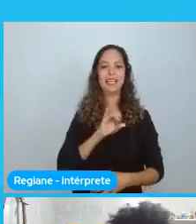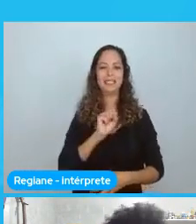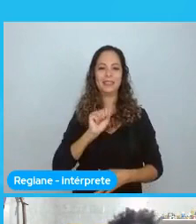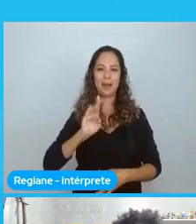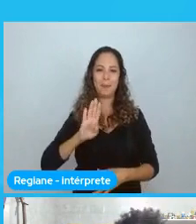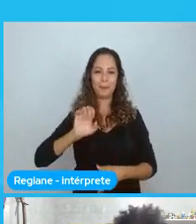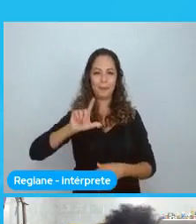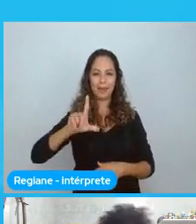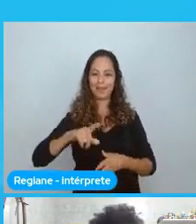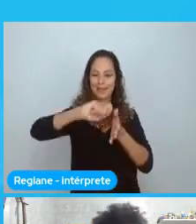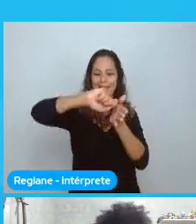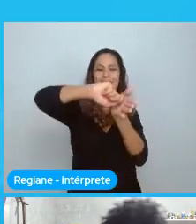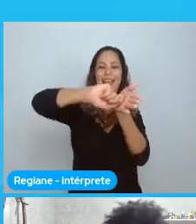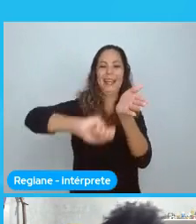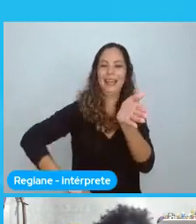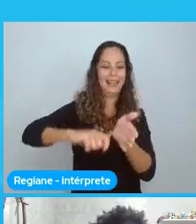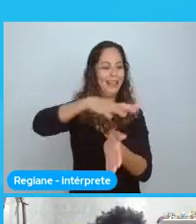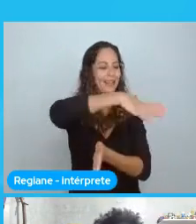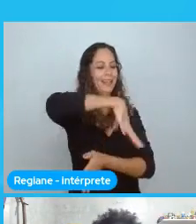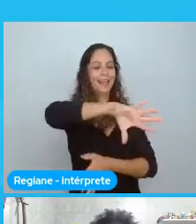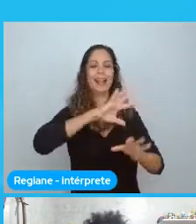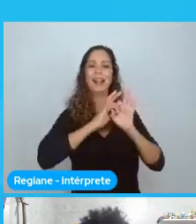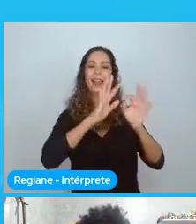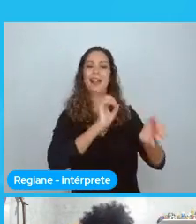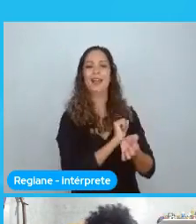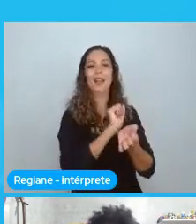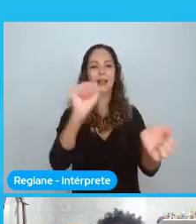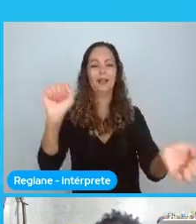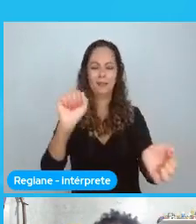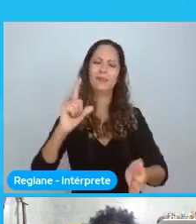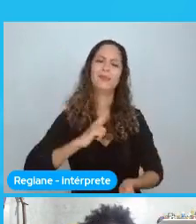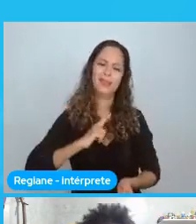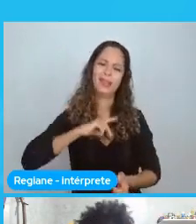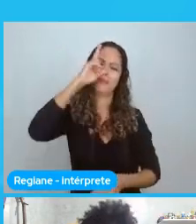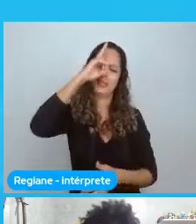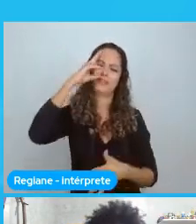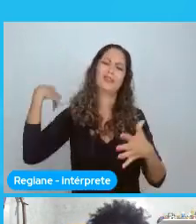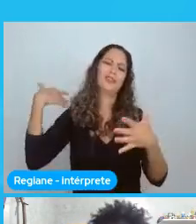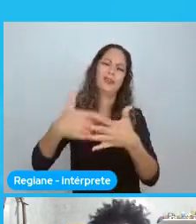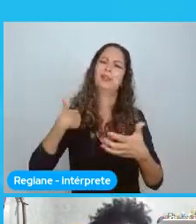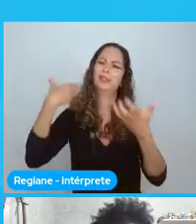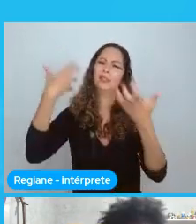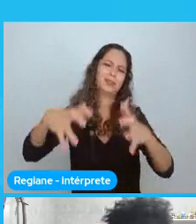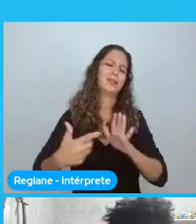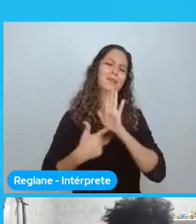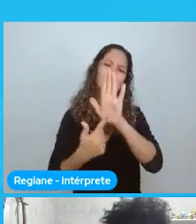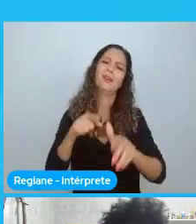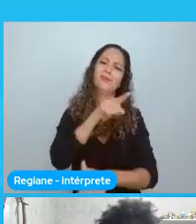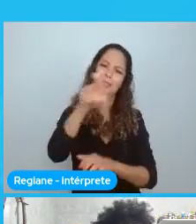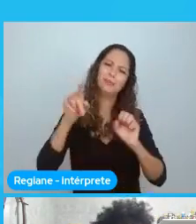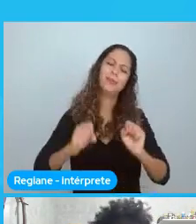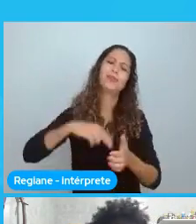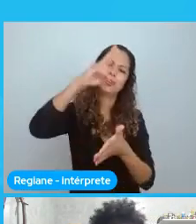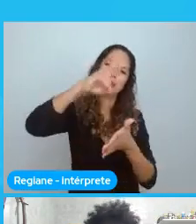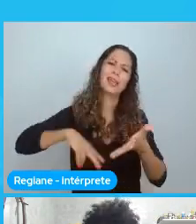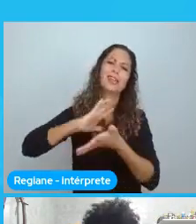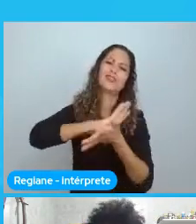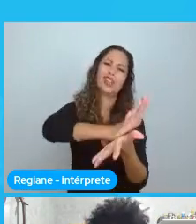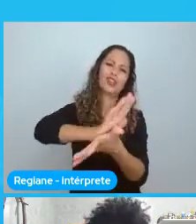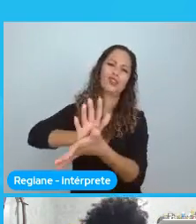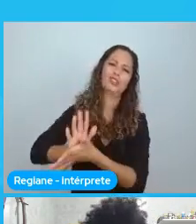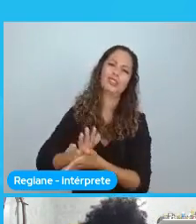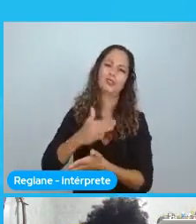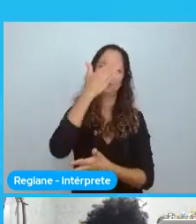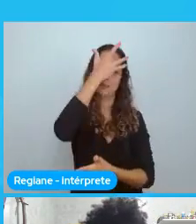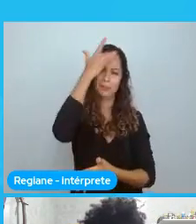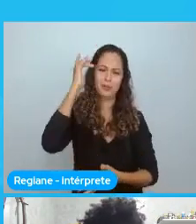Envolvida. De por que ela assinou aquele papel. E etc. E eu não quero entrar aqui. Em contexto histórico nenhum. Lendo a genocídia do negro brasileiro. Eles vão trazer isso com mais detalhes. Mas.